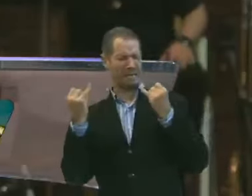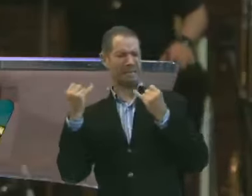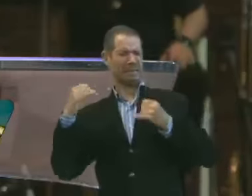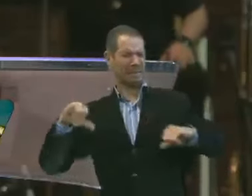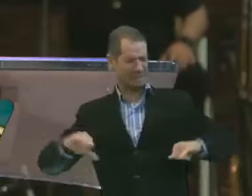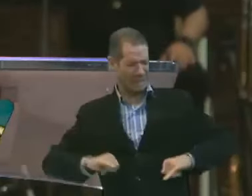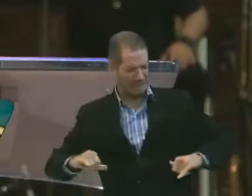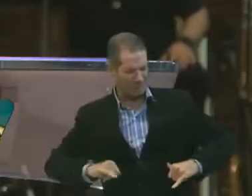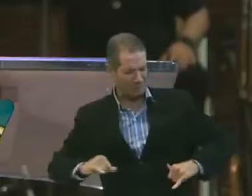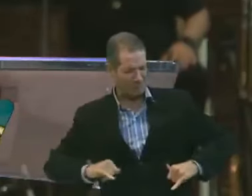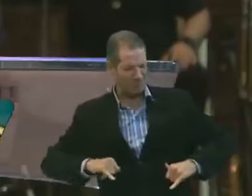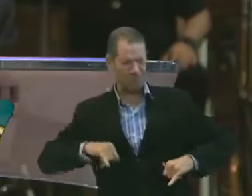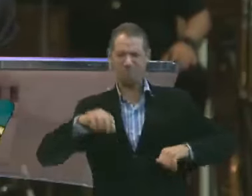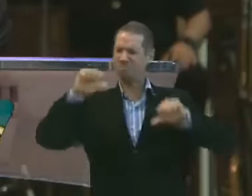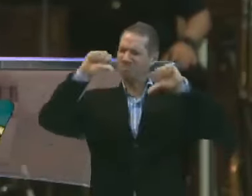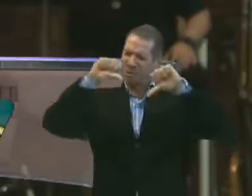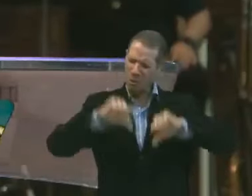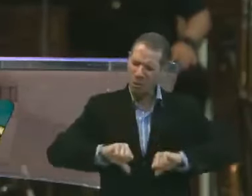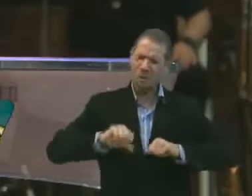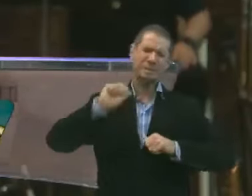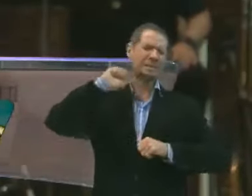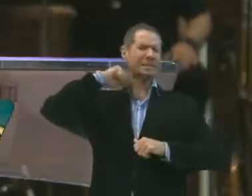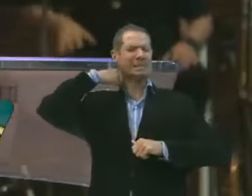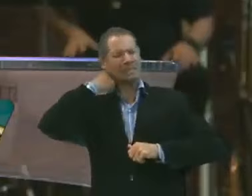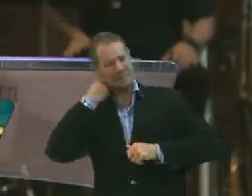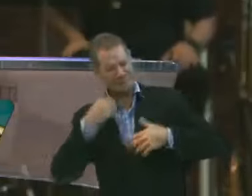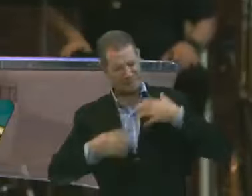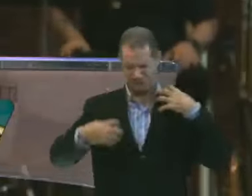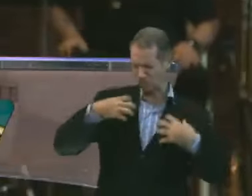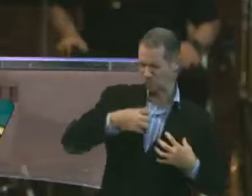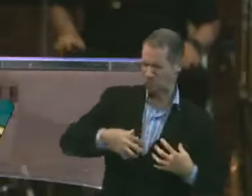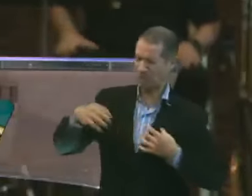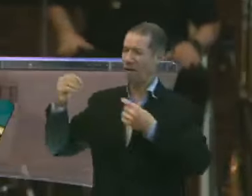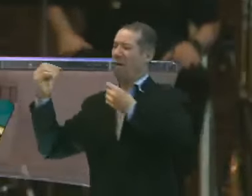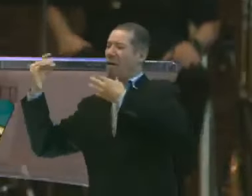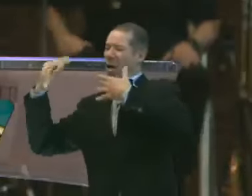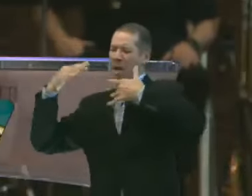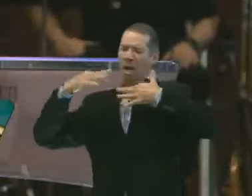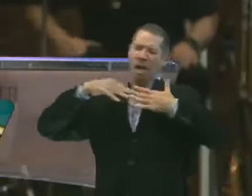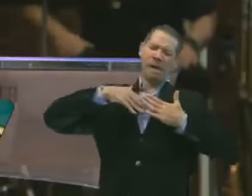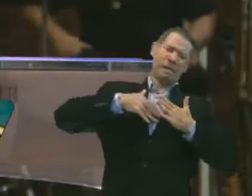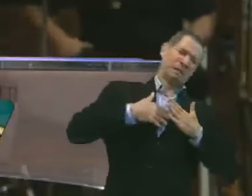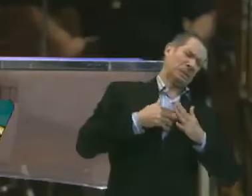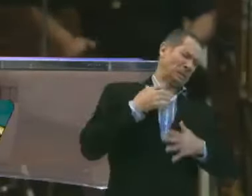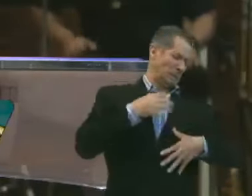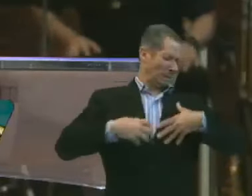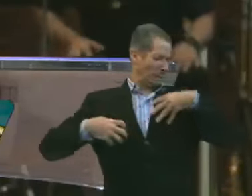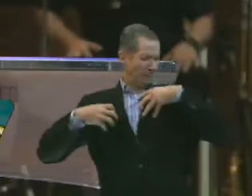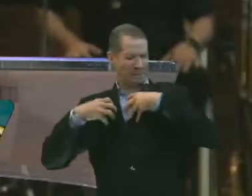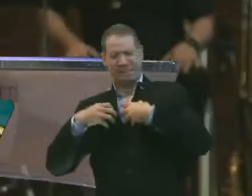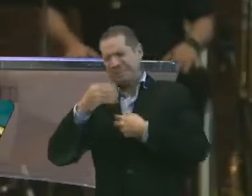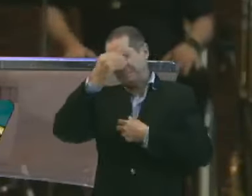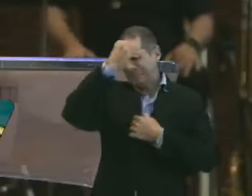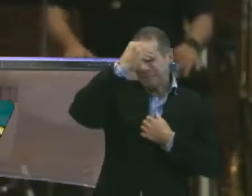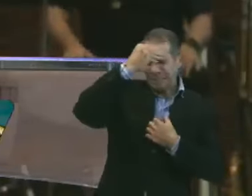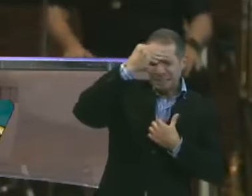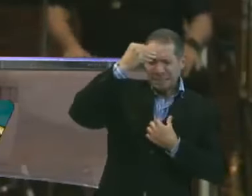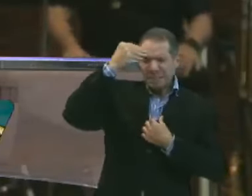alto. Que o medo. Que a ansiedade. Que a angústia. Toma conta do nosso coração. E nos faz esquecer.